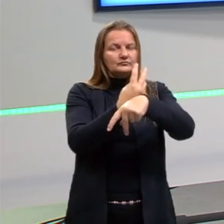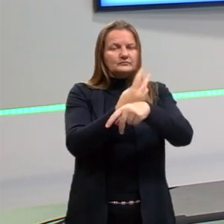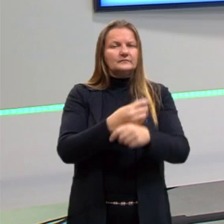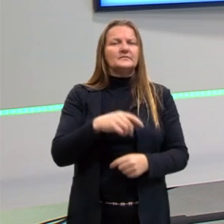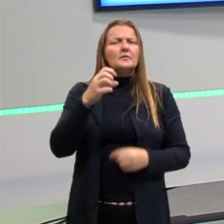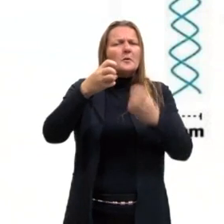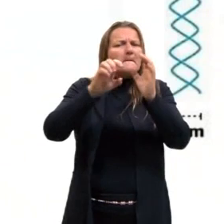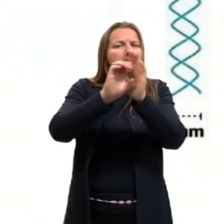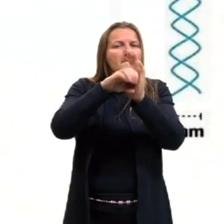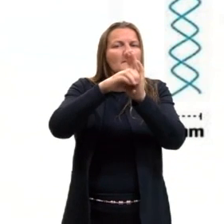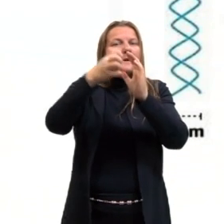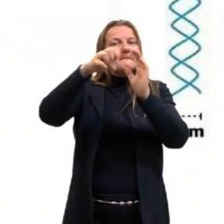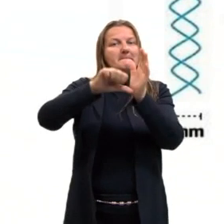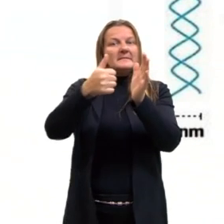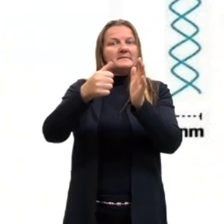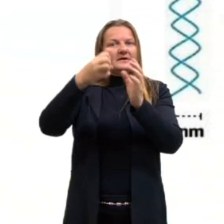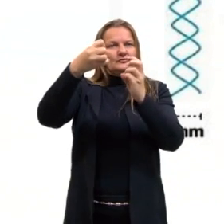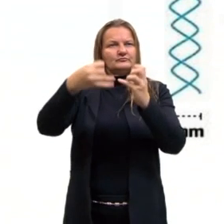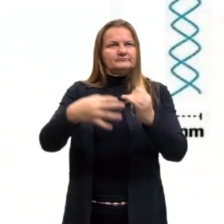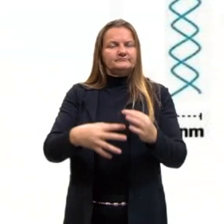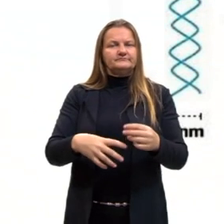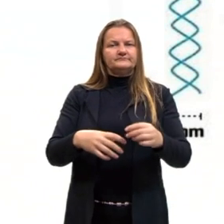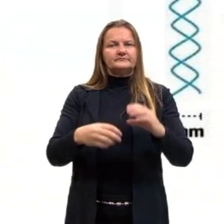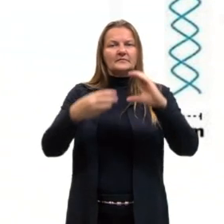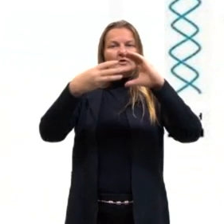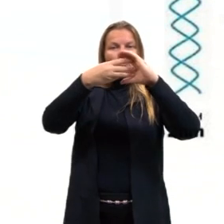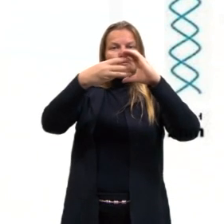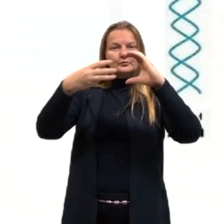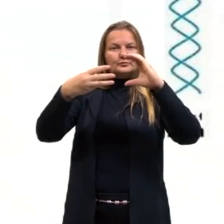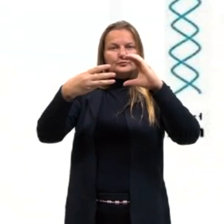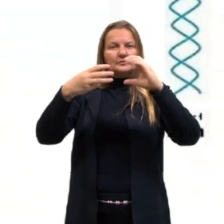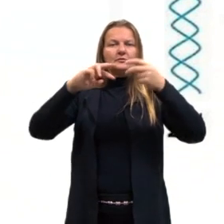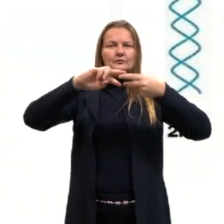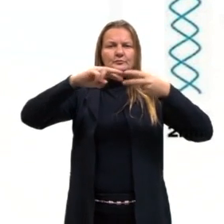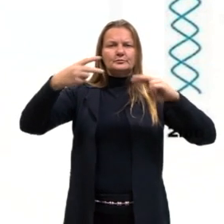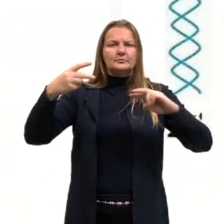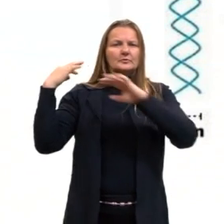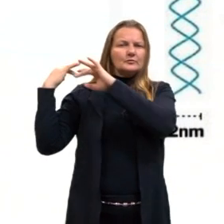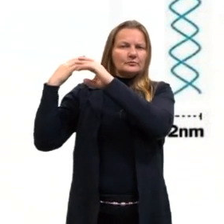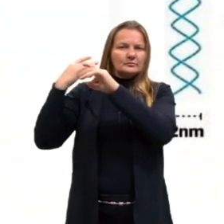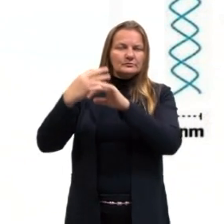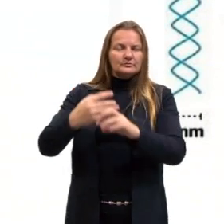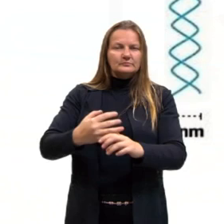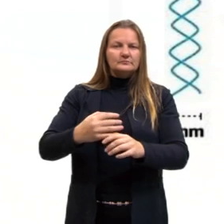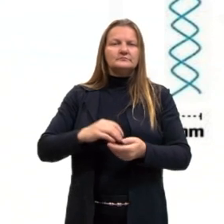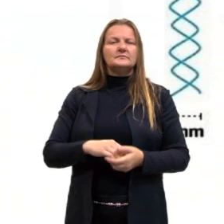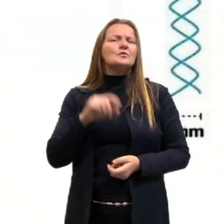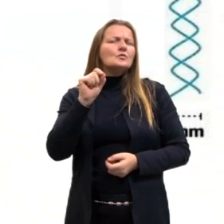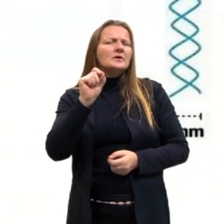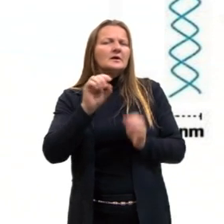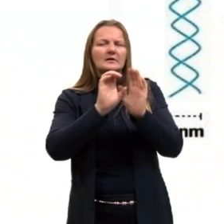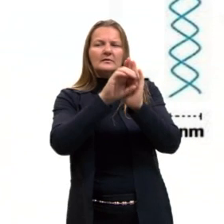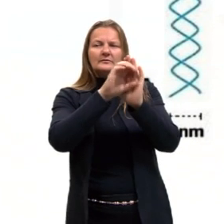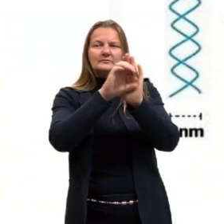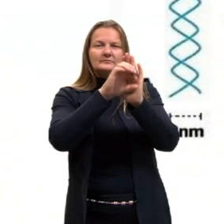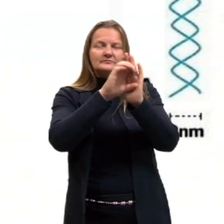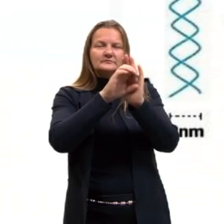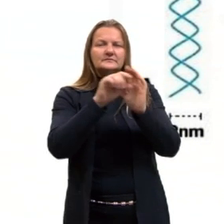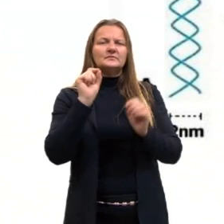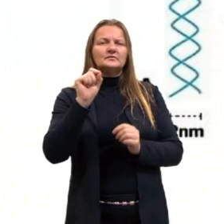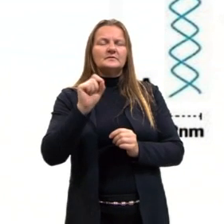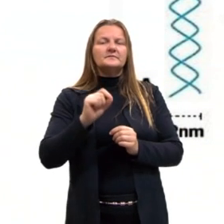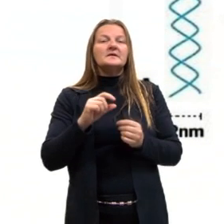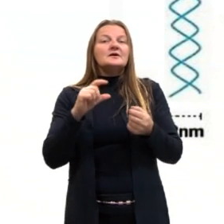Cromatina. Então, vamos ver um pouquinho da diferença cromatina e cromossomos. Bom, a cromatina é a